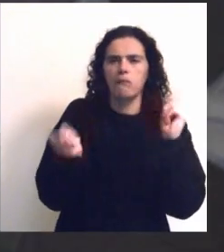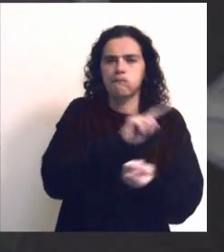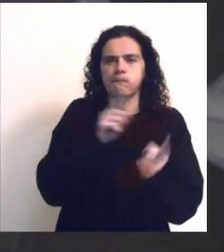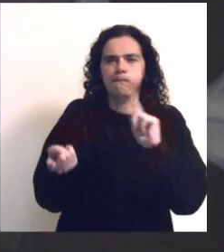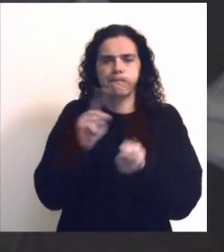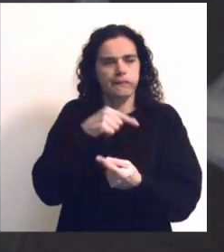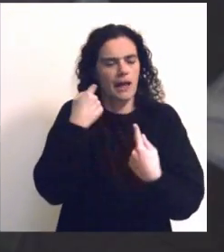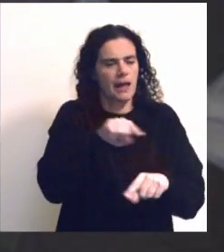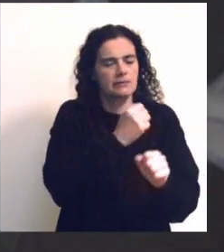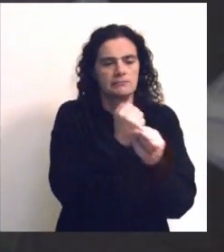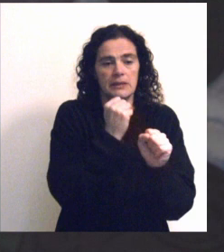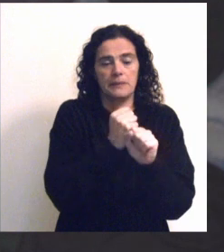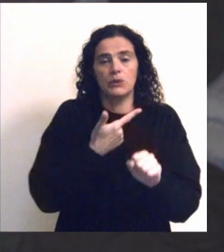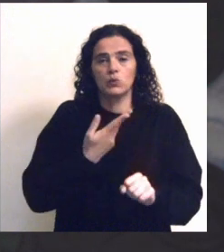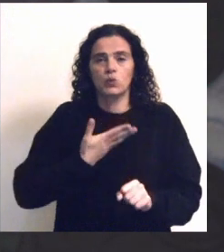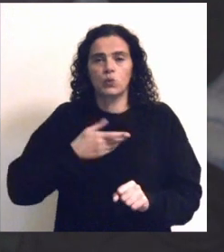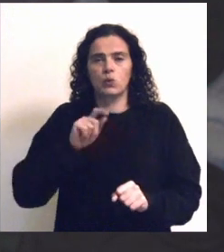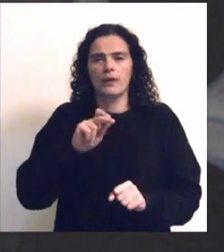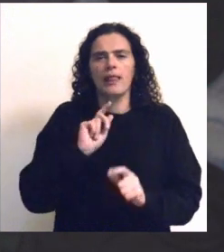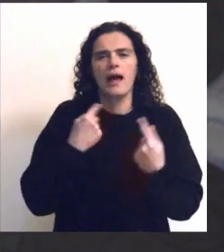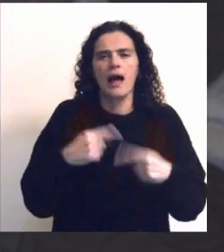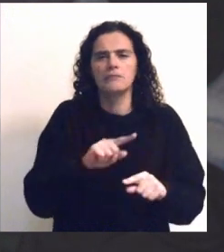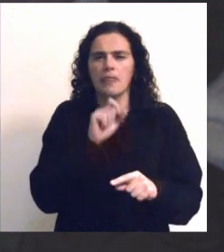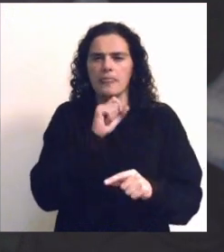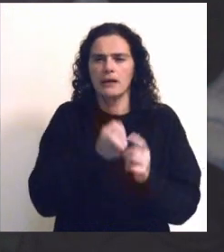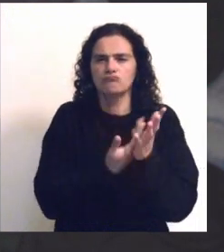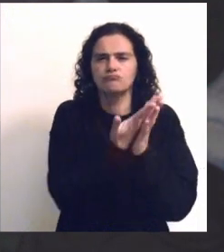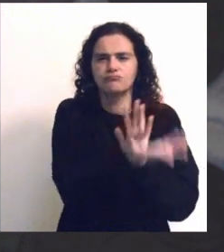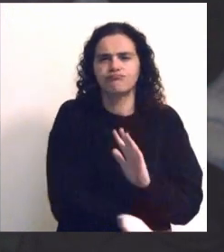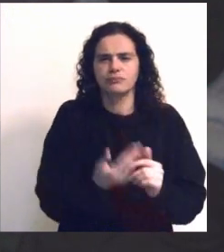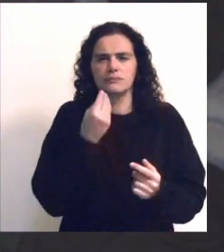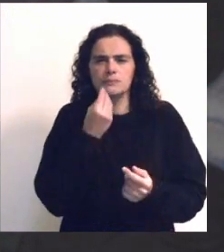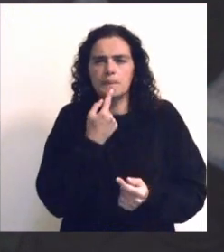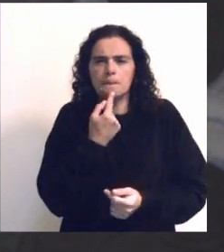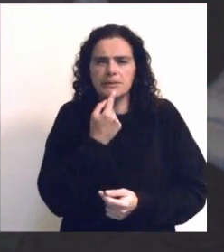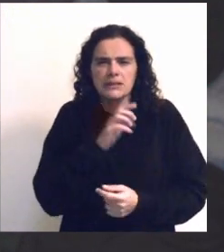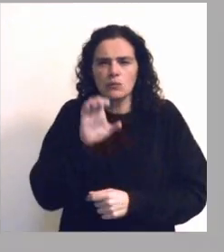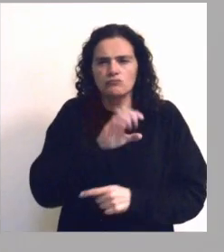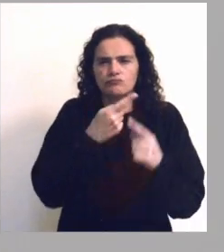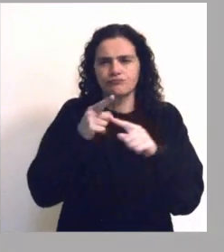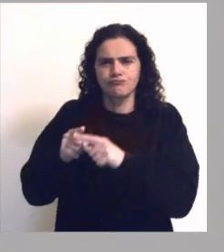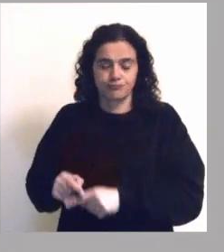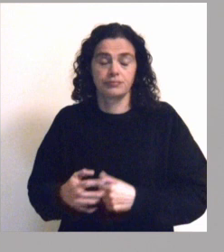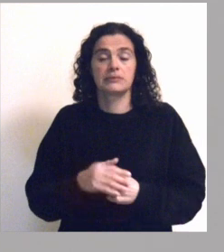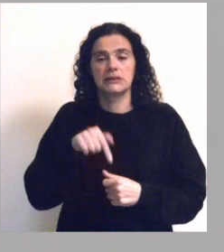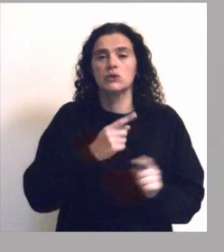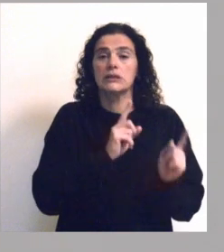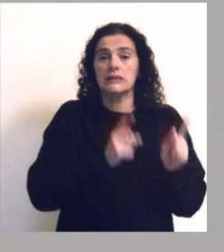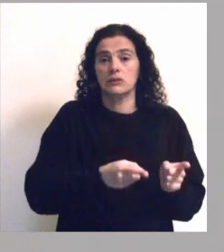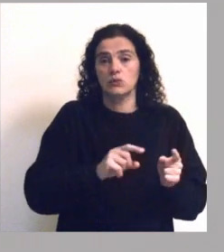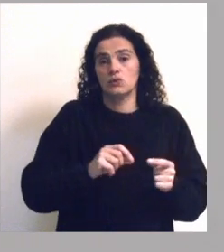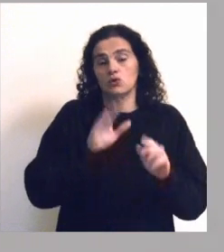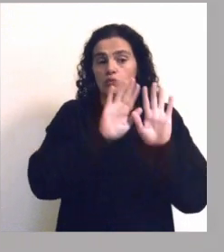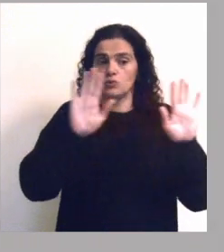por vezes existente na obra de Tudela, permite justamente esta multiplicidade de leituras. O início